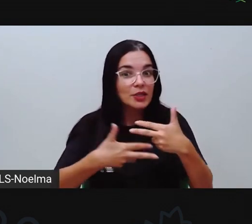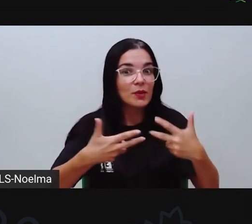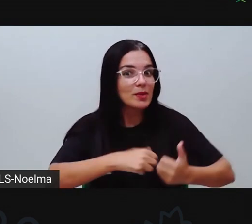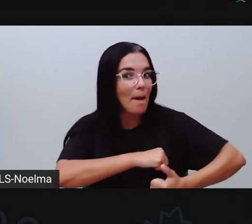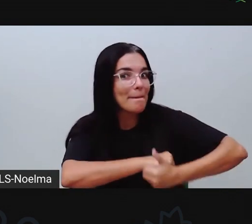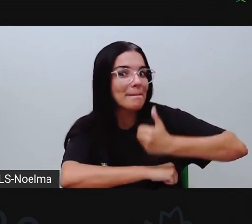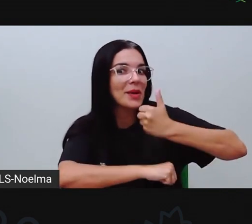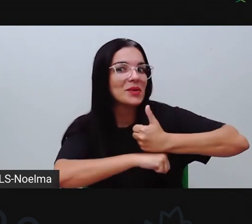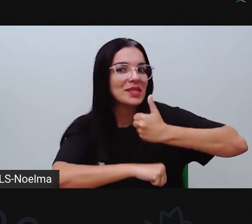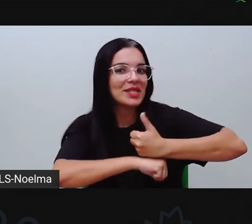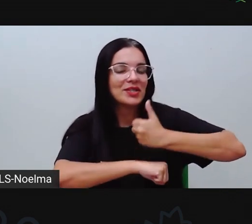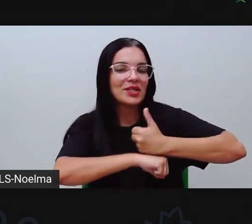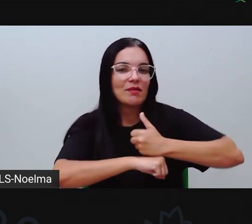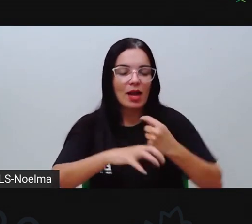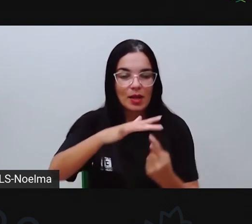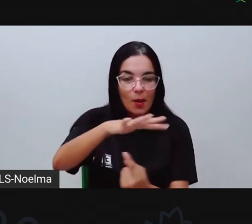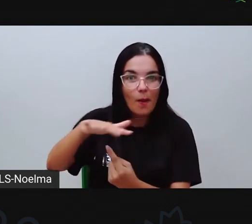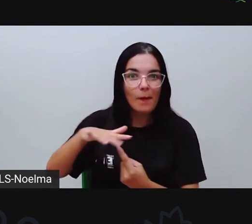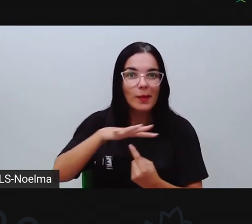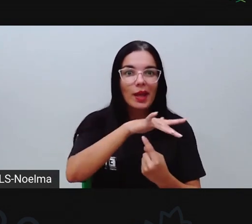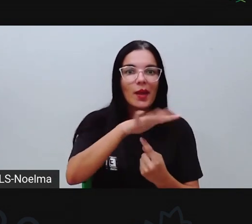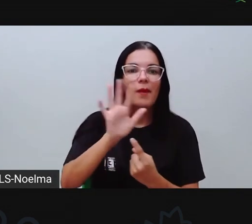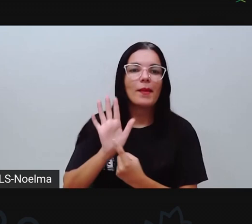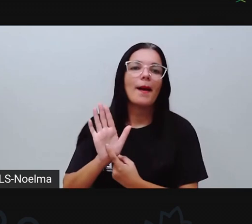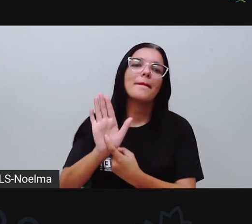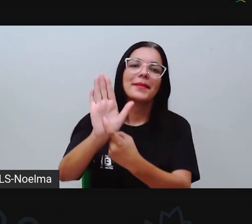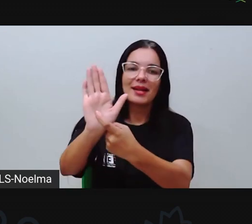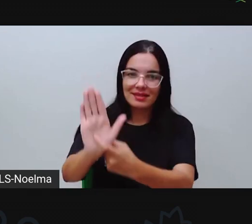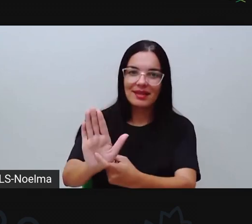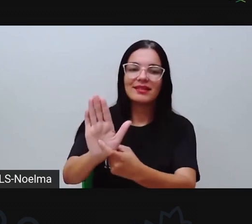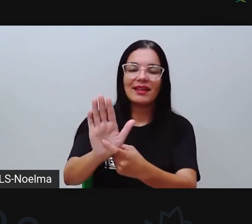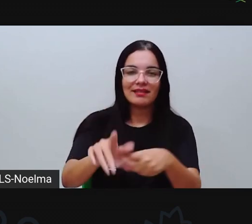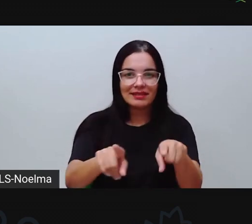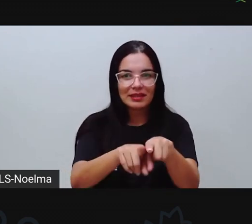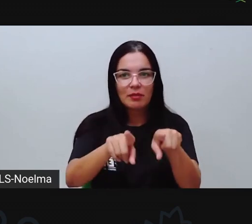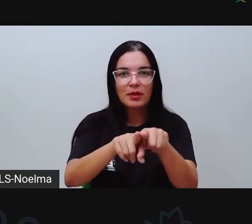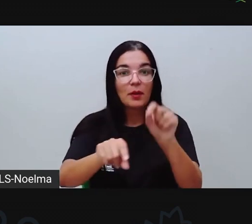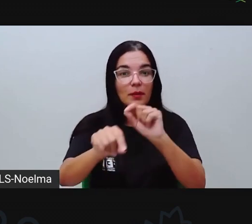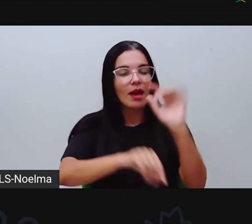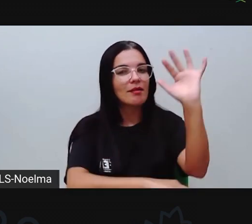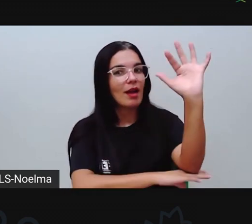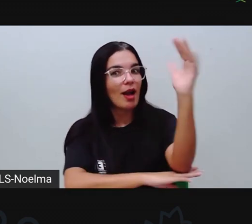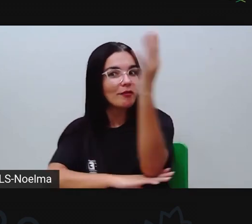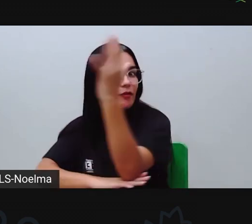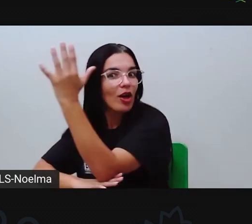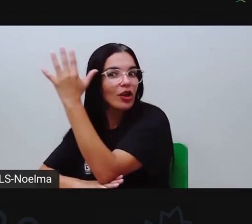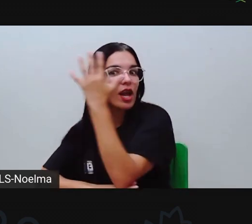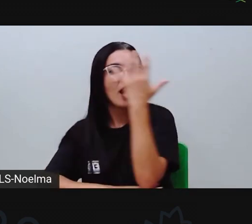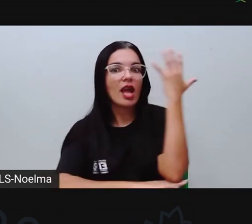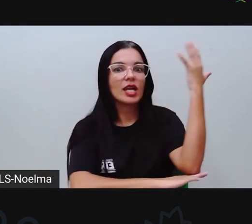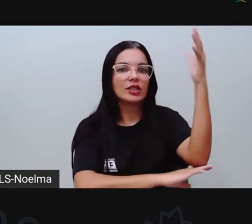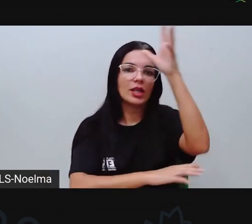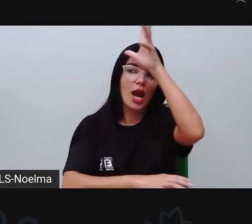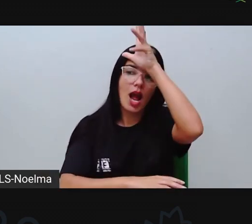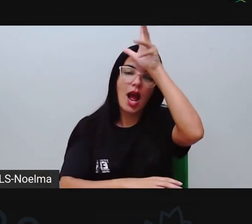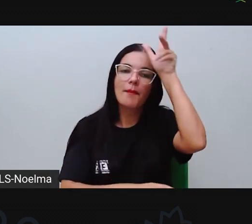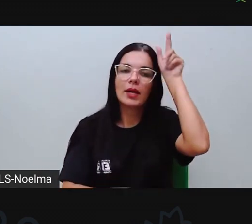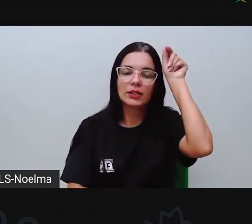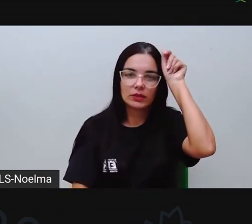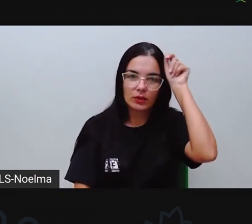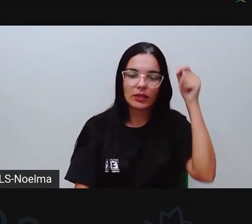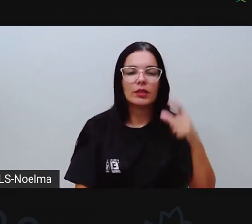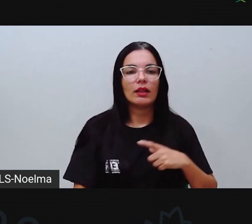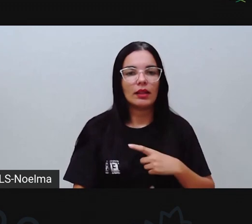apresenta aí, inclusive, a nossa floresta amazônica que vai estar dentro aí, presente aí neste